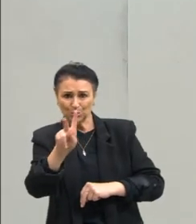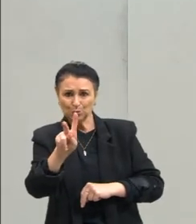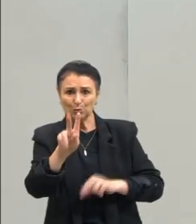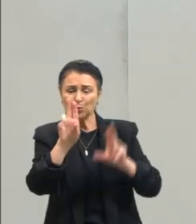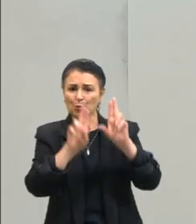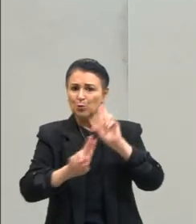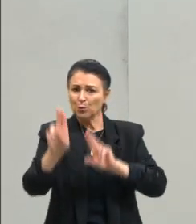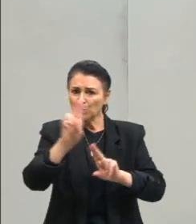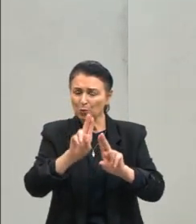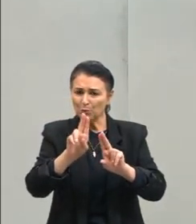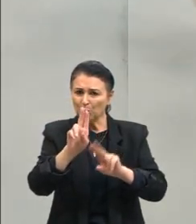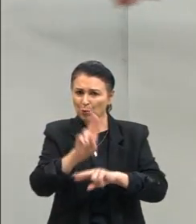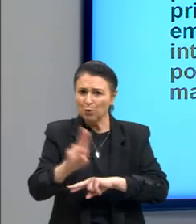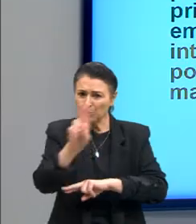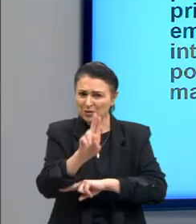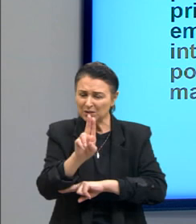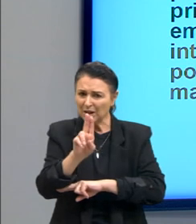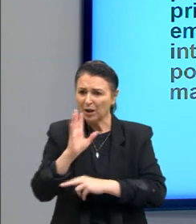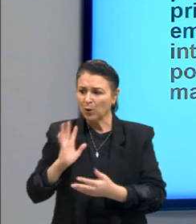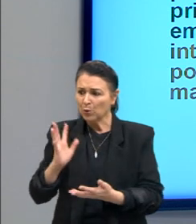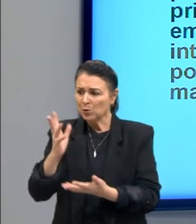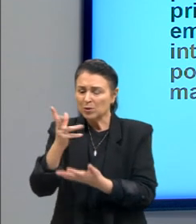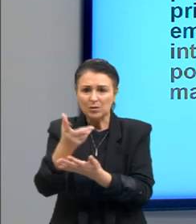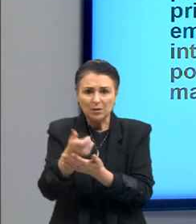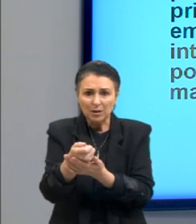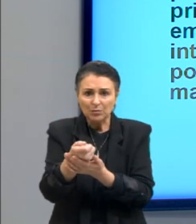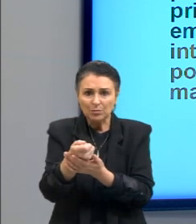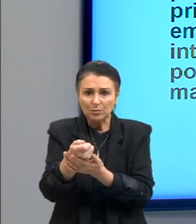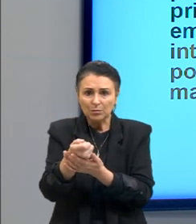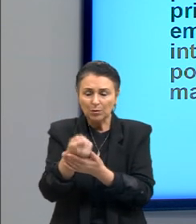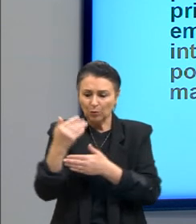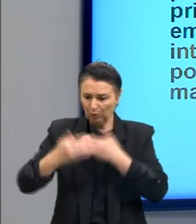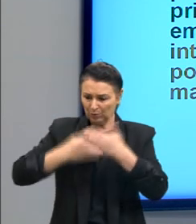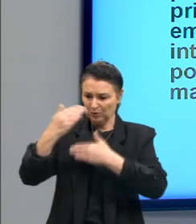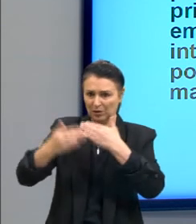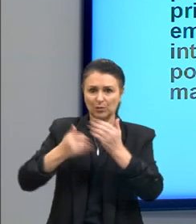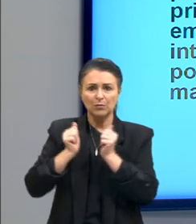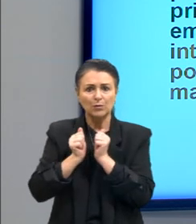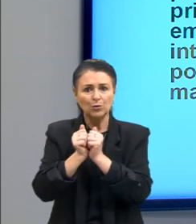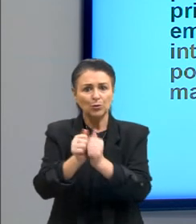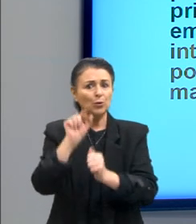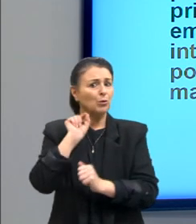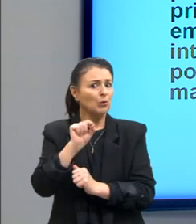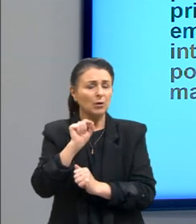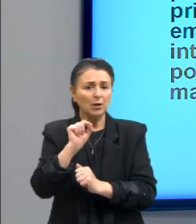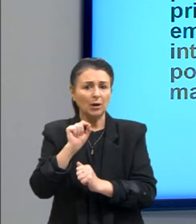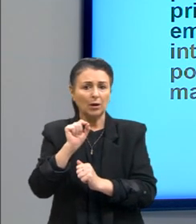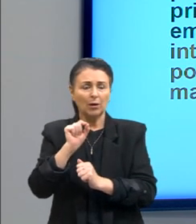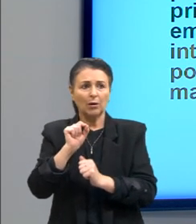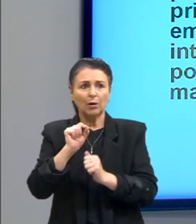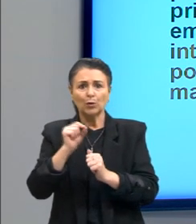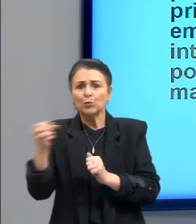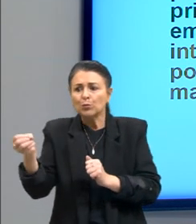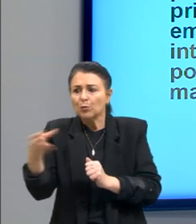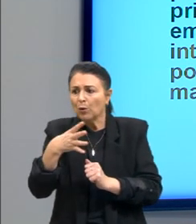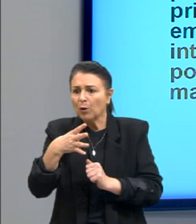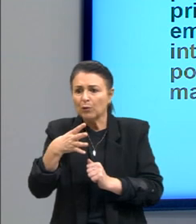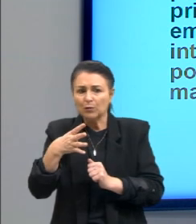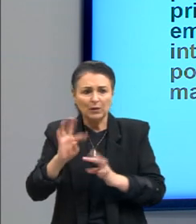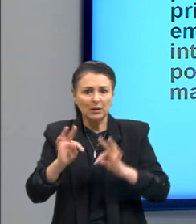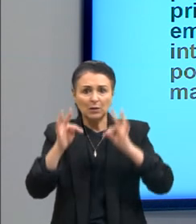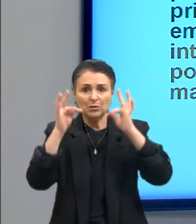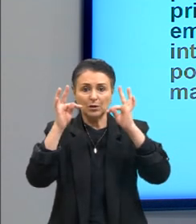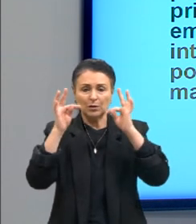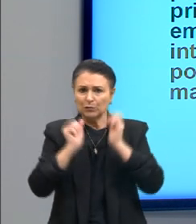de dados isso aqui aparece como tal processo foi acompanhado o processo de modernização tecnológica ele foi